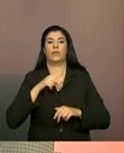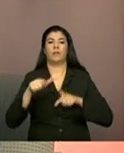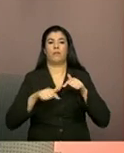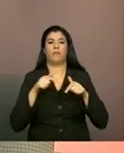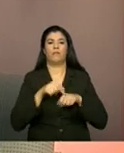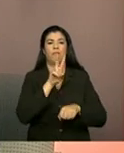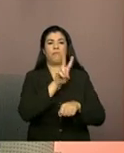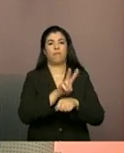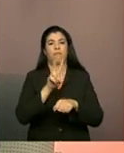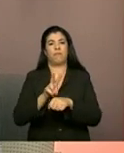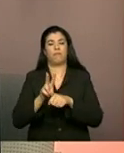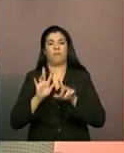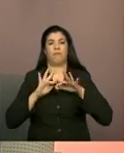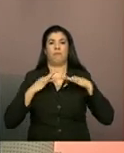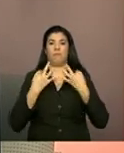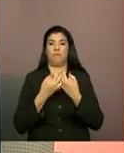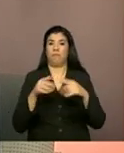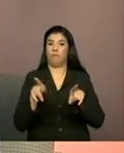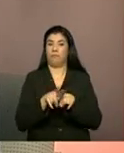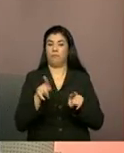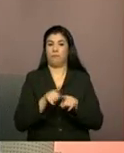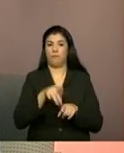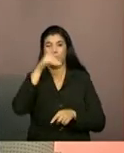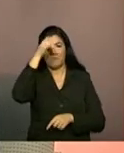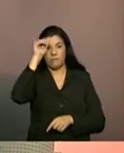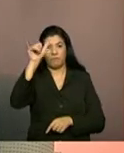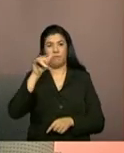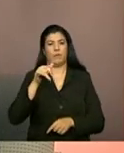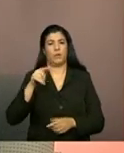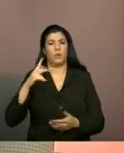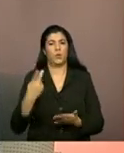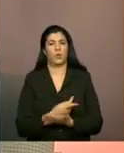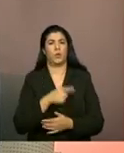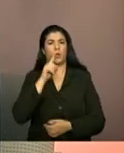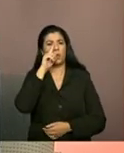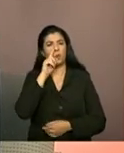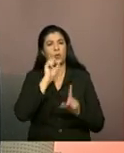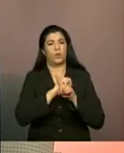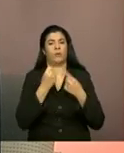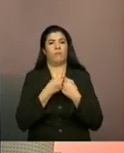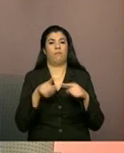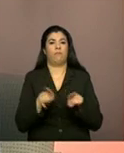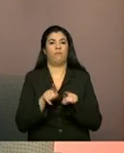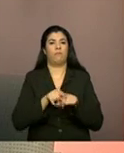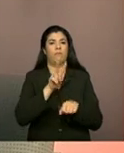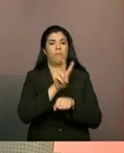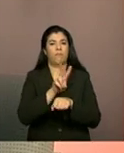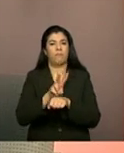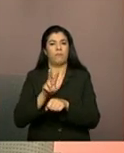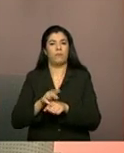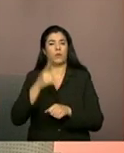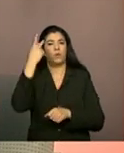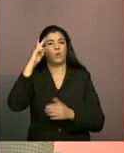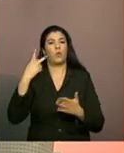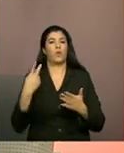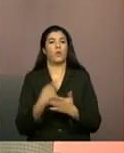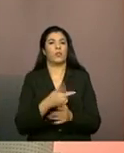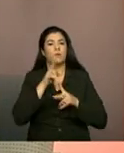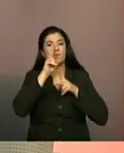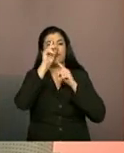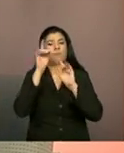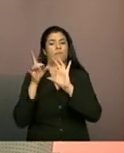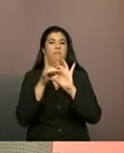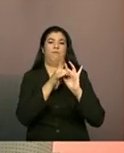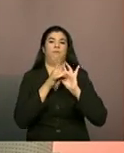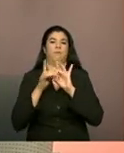protetivo das famílias, prevenir as situações de risco social e nelas atuar quando de sua ocorrência e